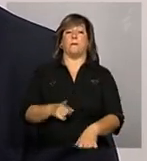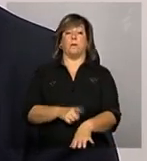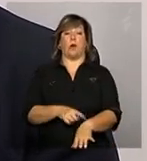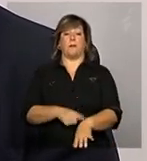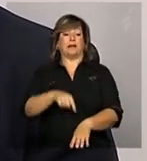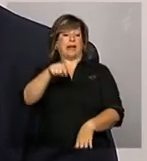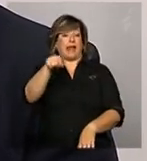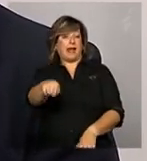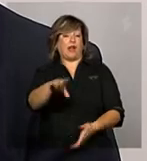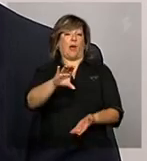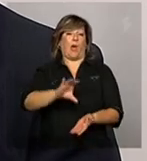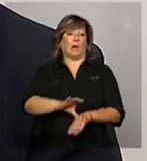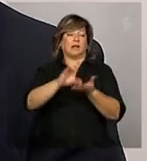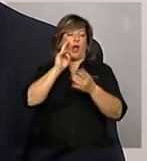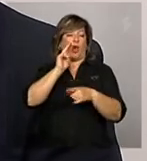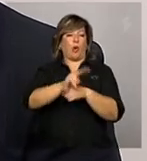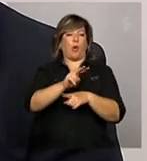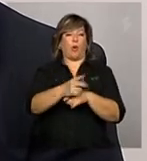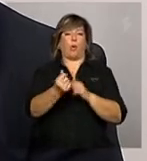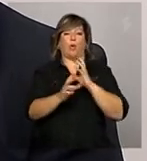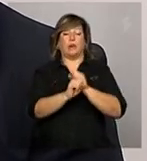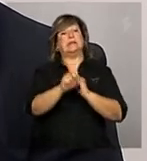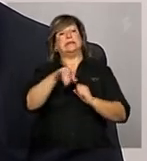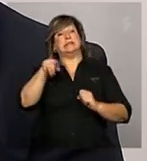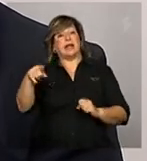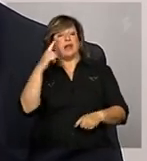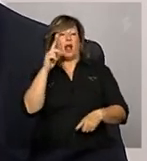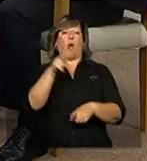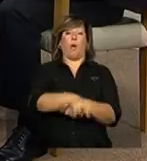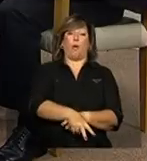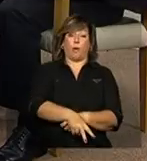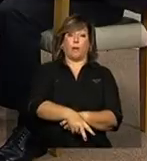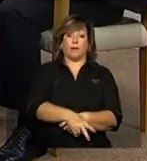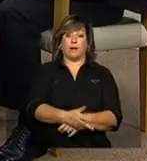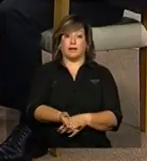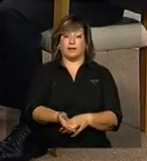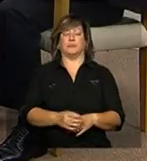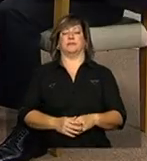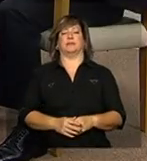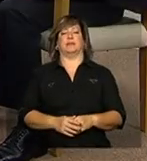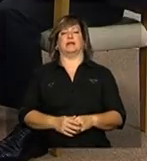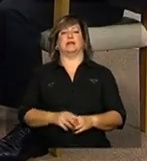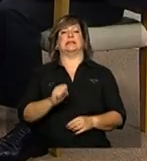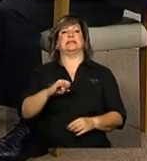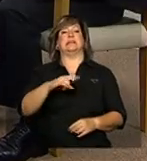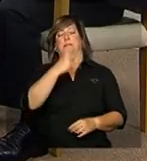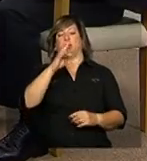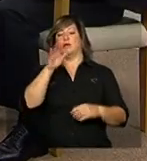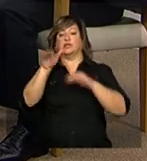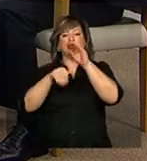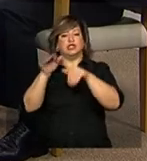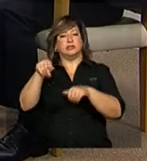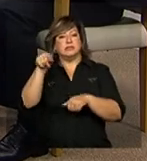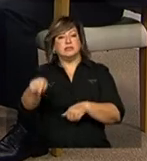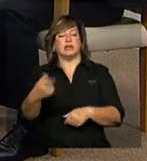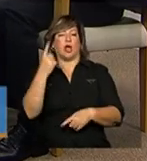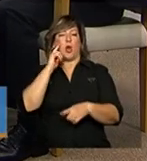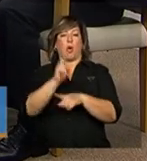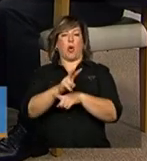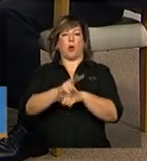Conselho acompanha o orçamento e se ele acompanha, certo? Se é solicitado, quando é solicitado, se ele acompanha